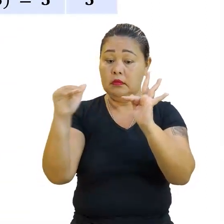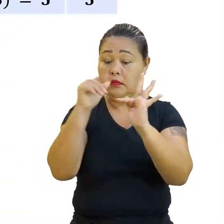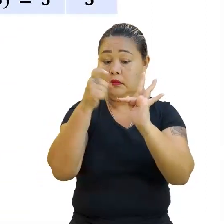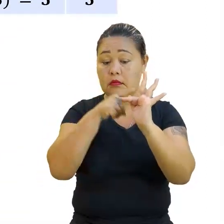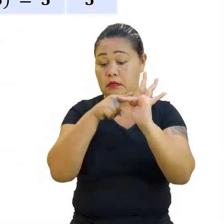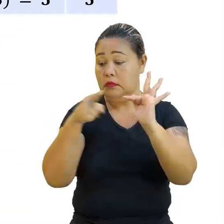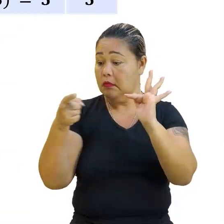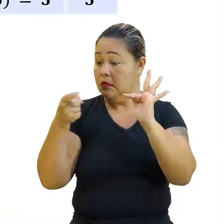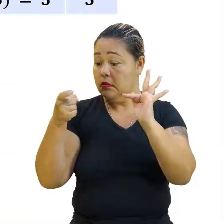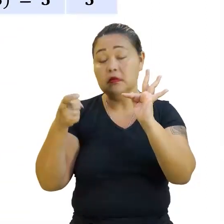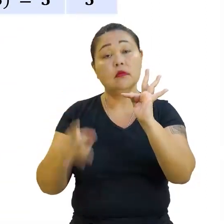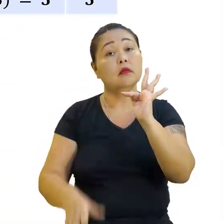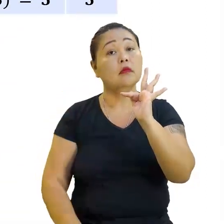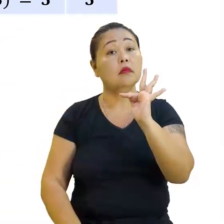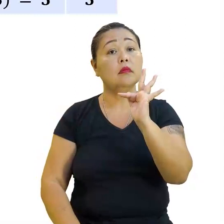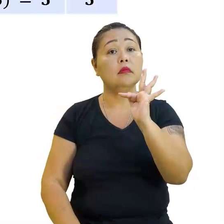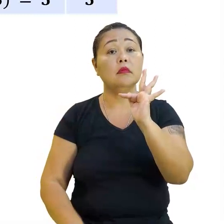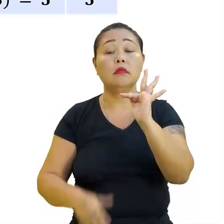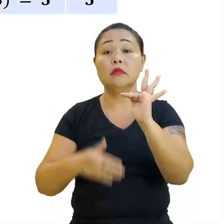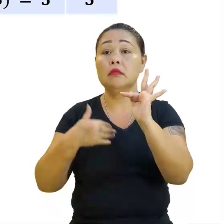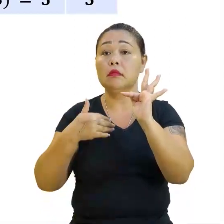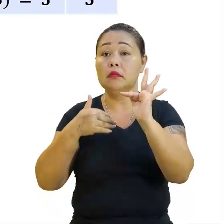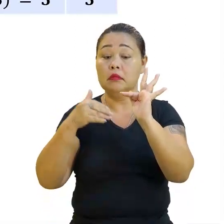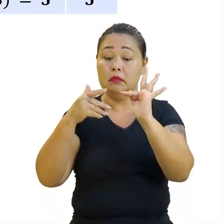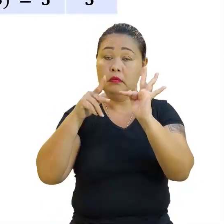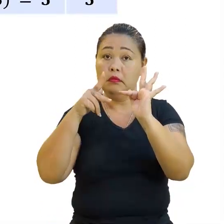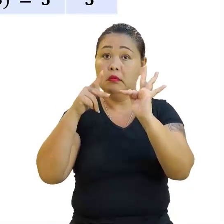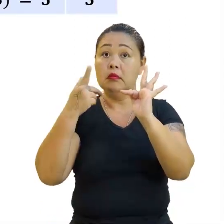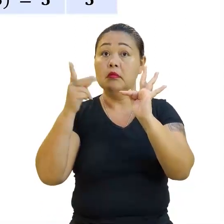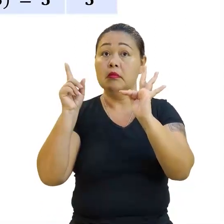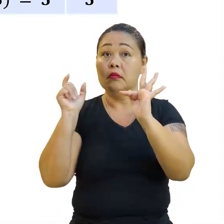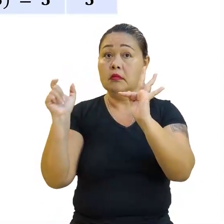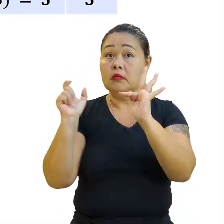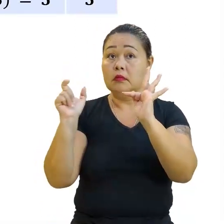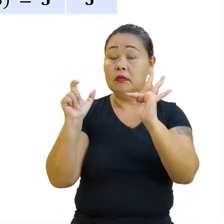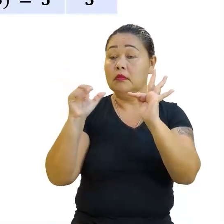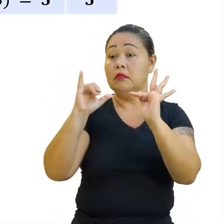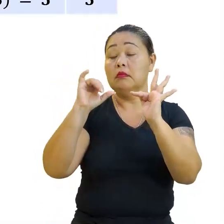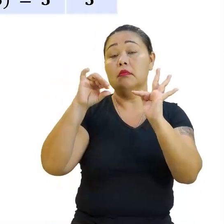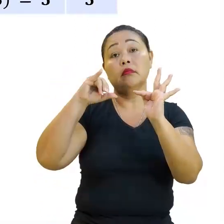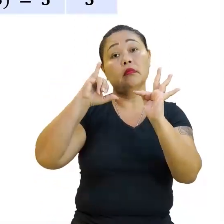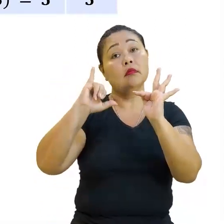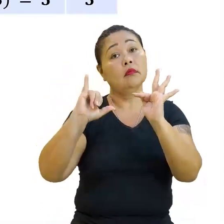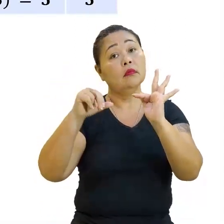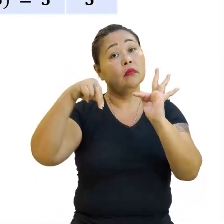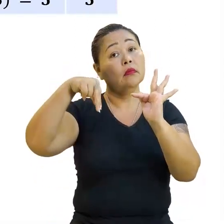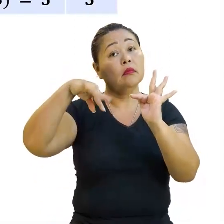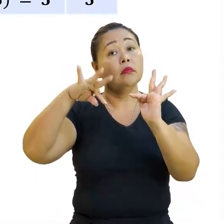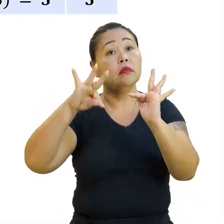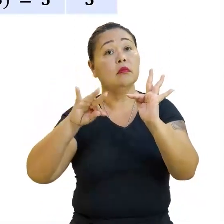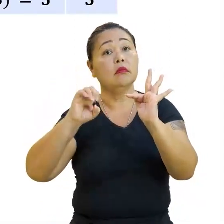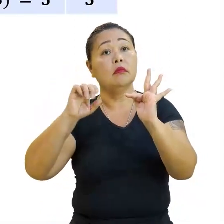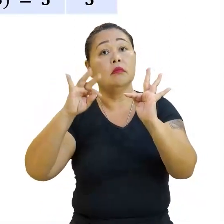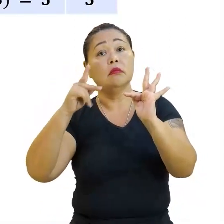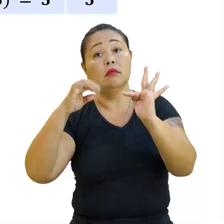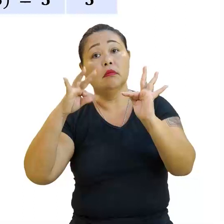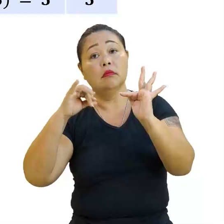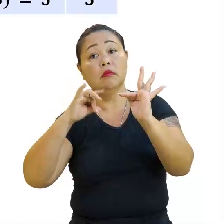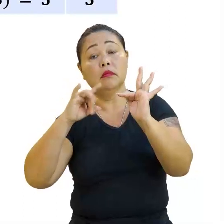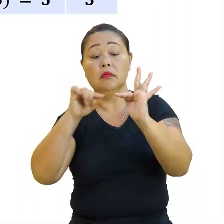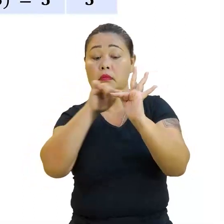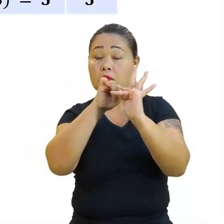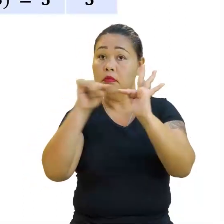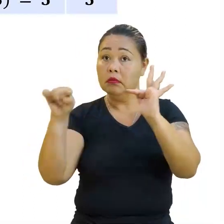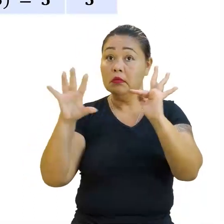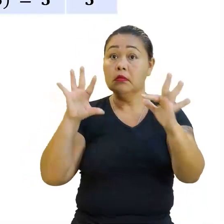X, que intercepta... Olha só esse nome aqui, intercepta. lembra que nós falamos do ponto de interseção